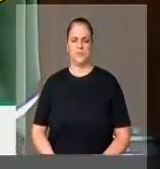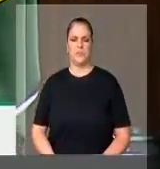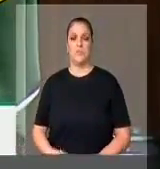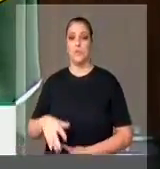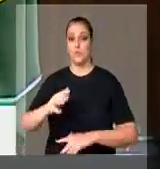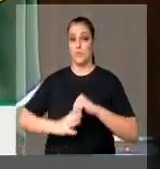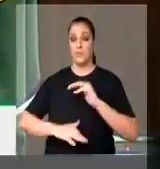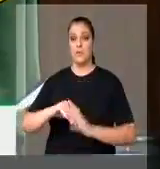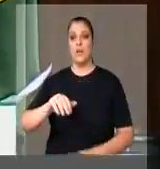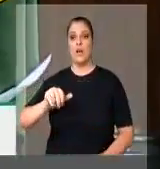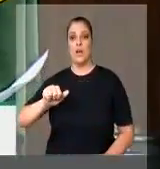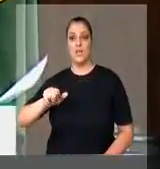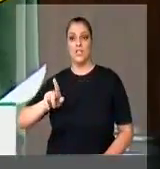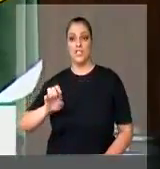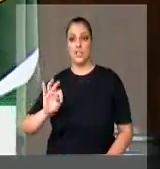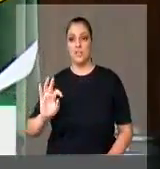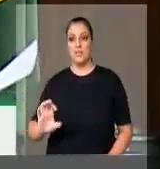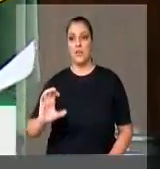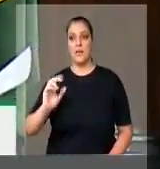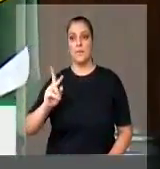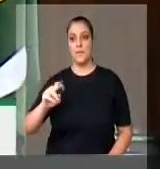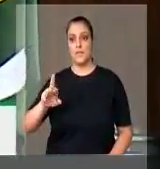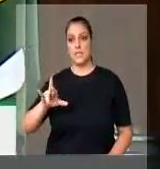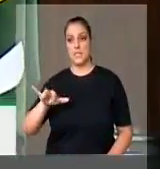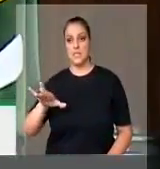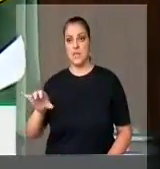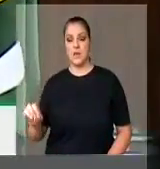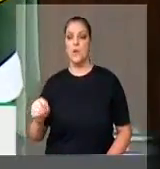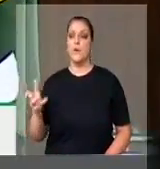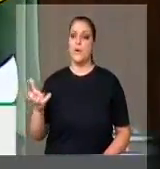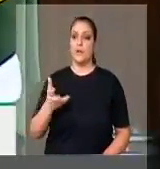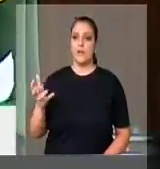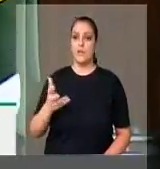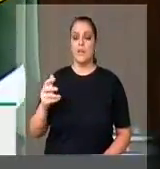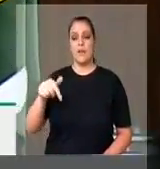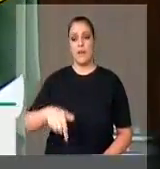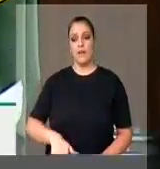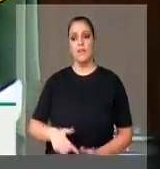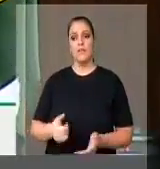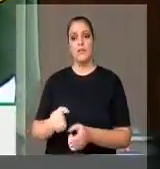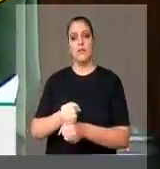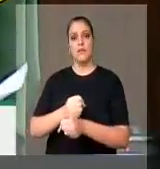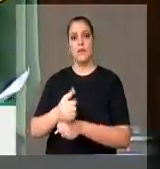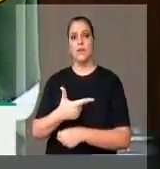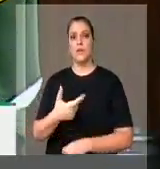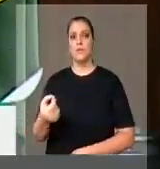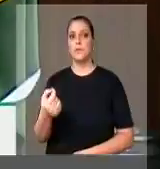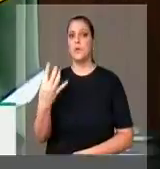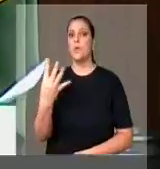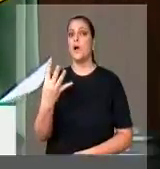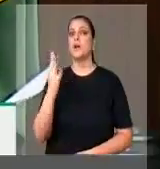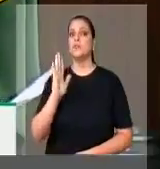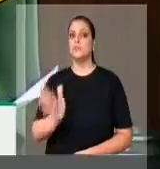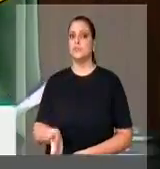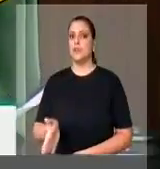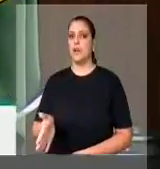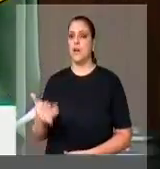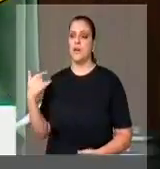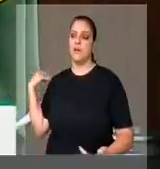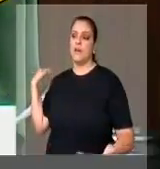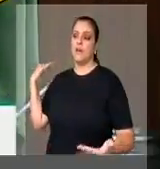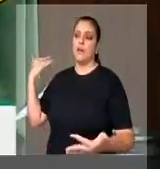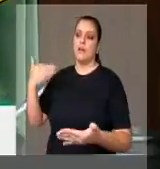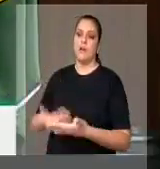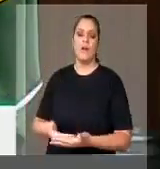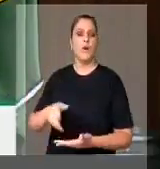penitenciários estão querendo votar uma PEC. Nessa casa, desde 2004, presidente, sempre foram rechaçados, e,